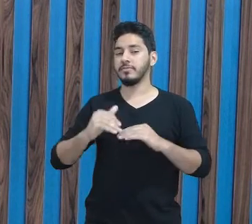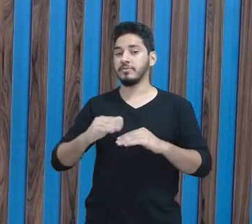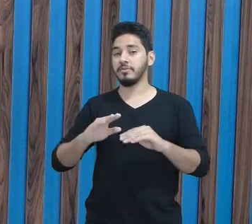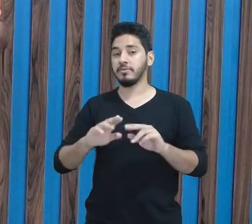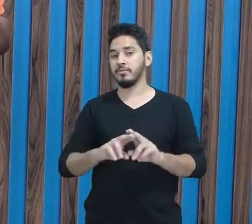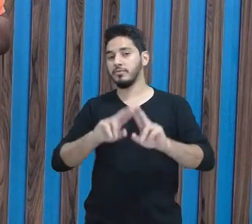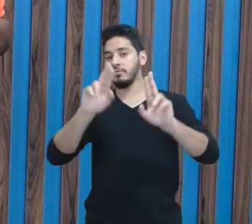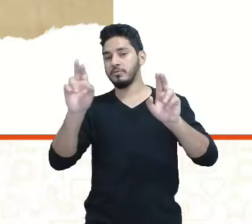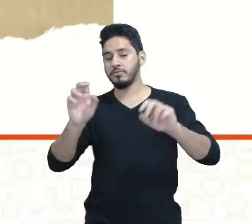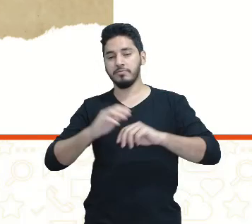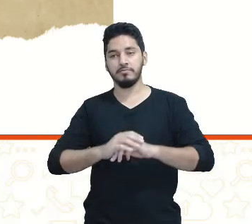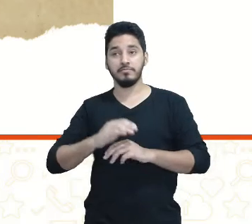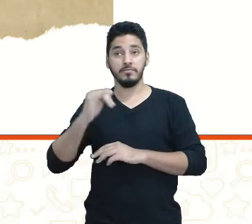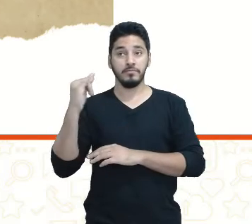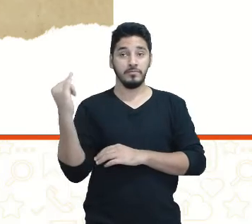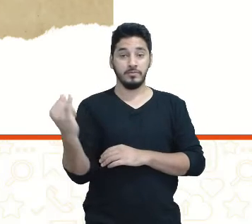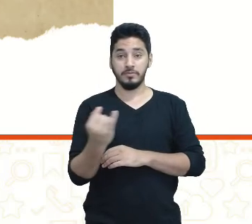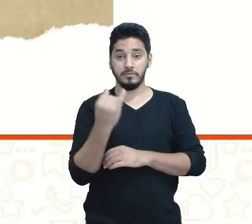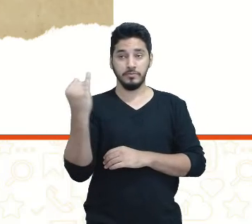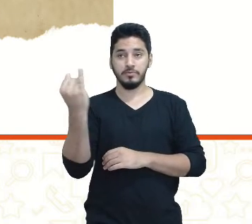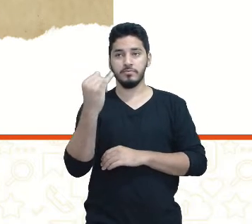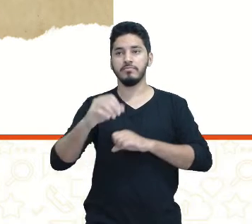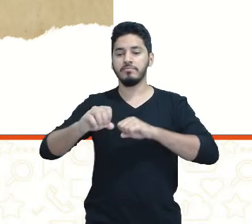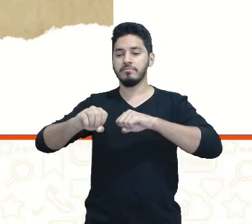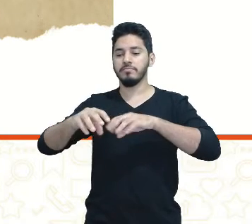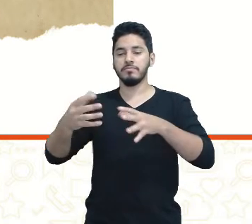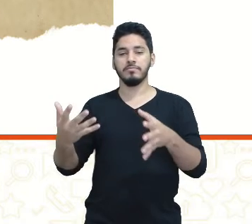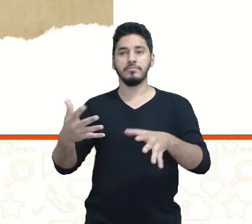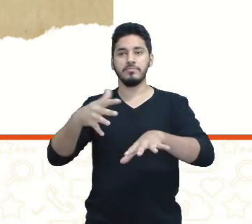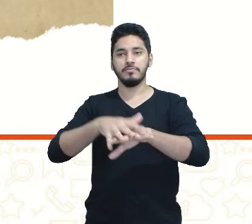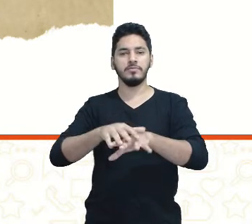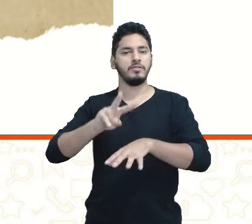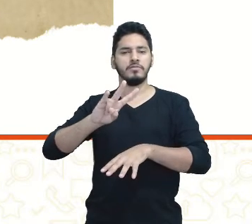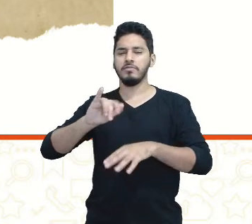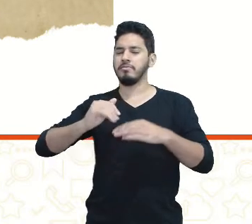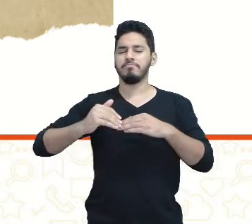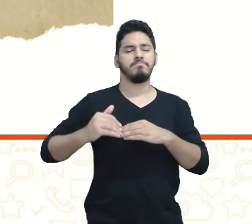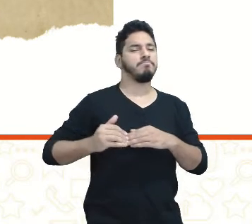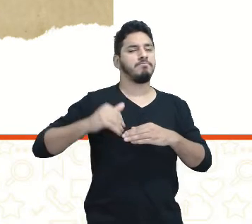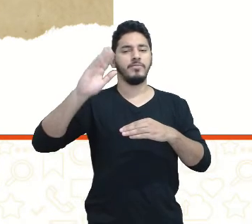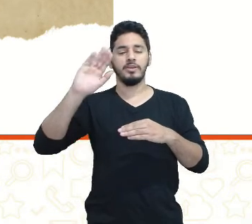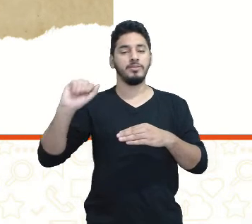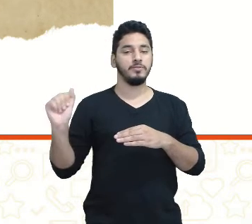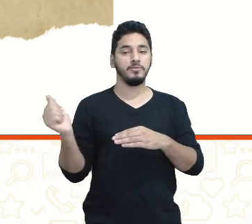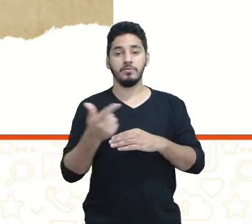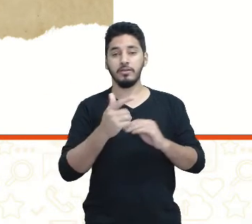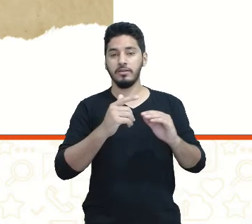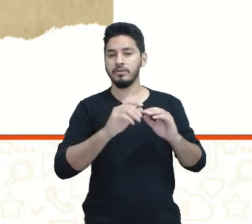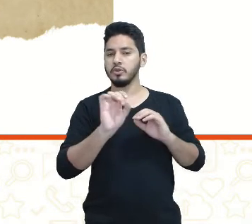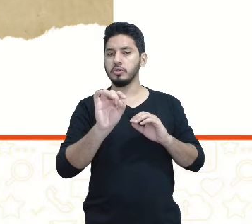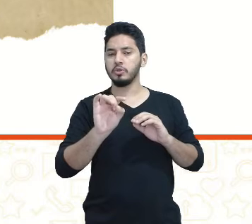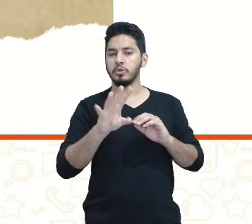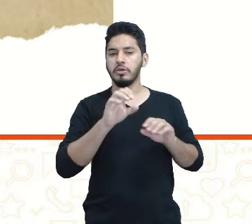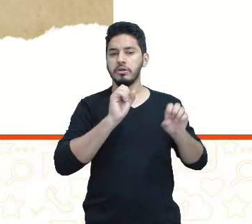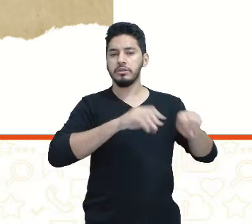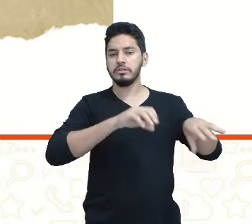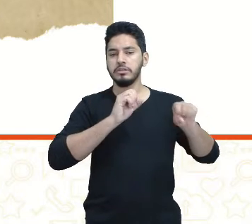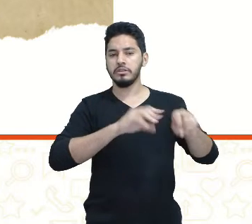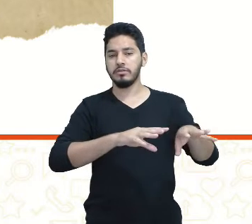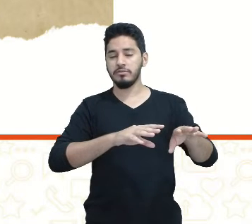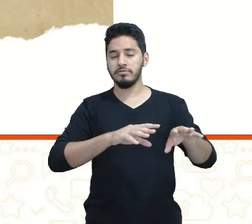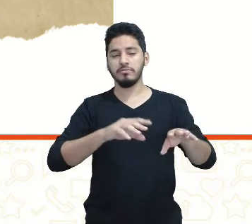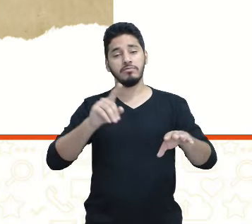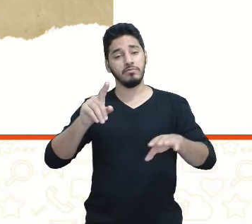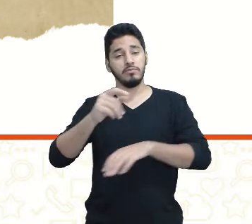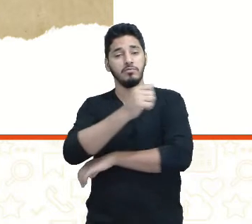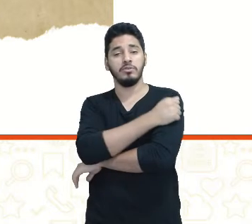sobre a importância da educação inclusiva vai além de propor a escolarização do estudante